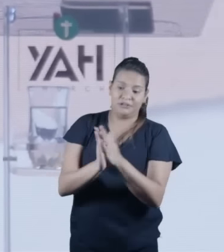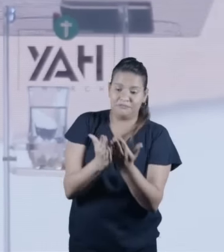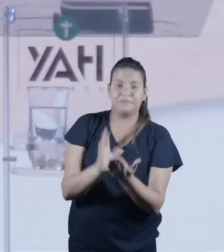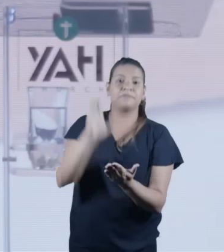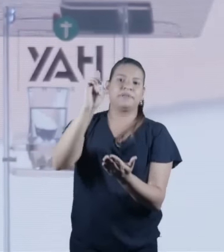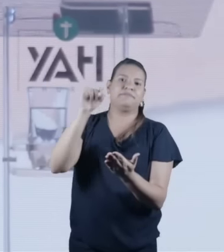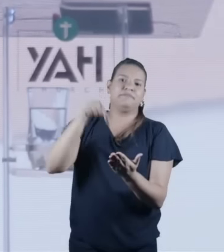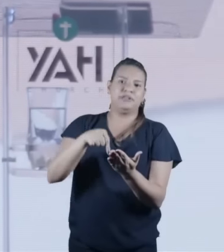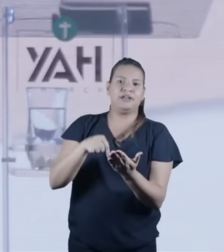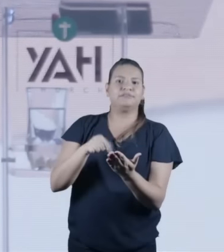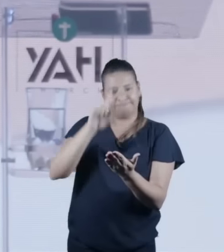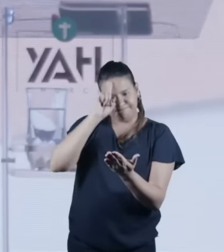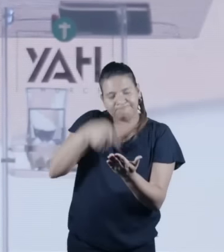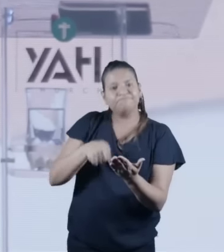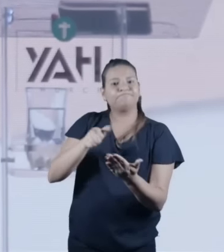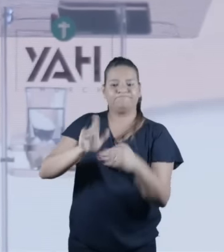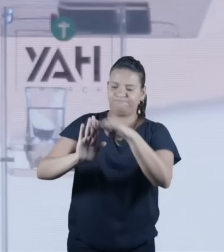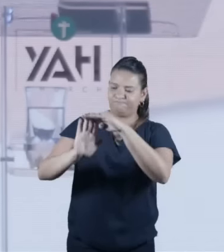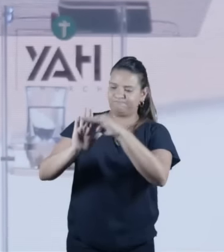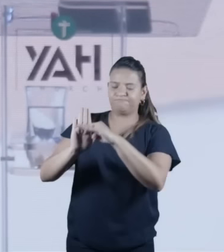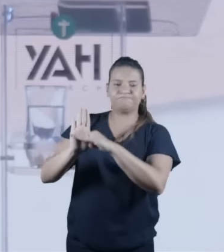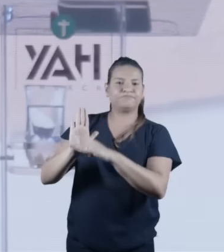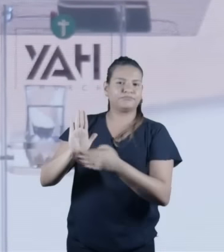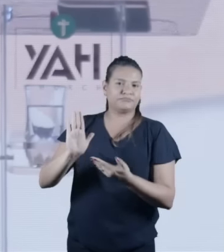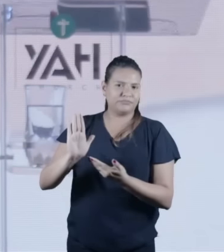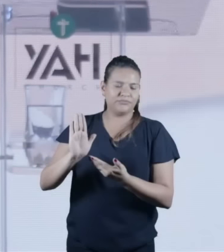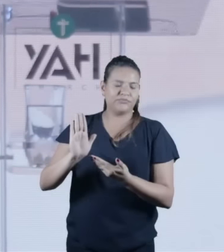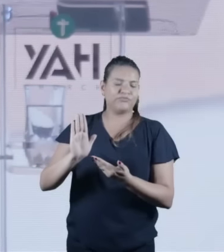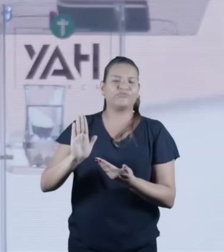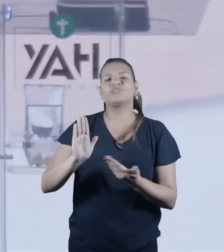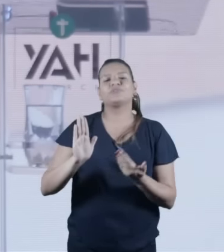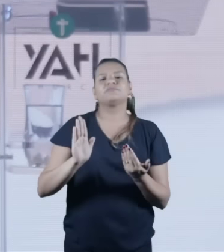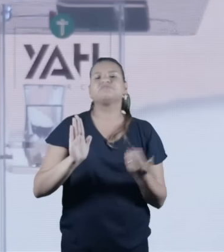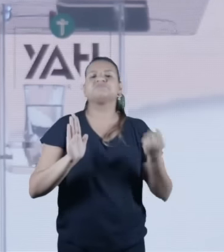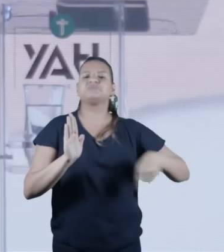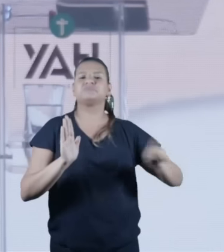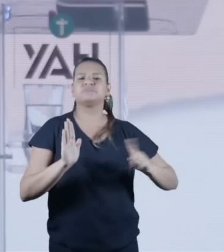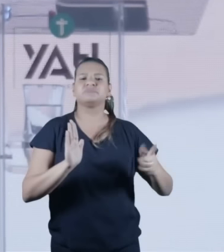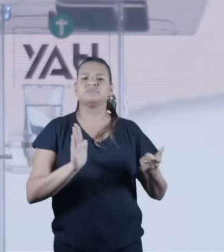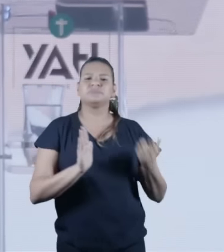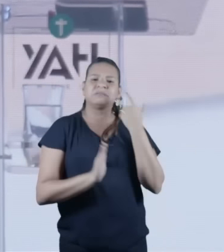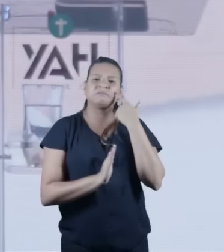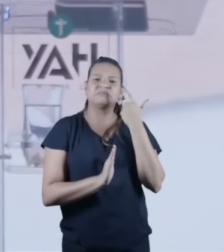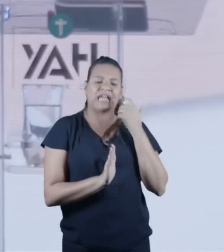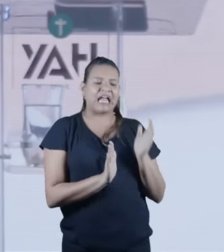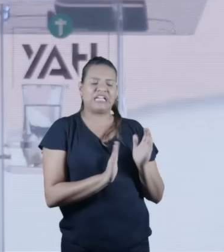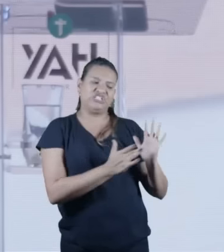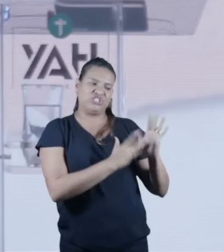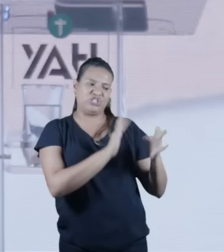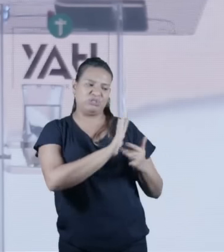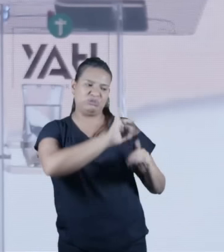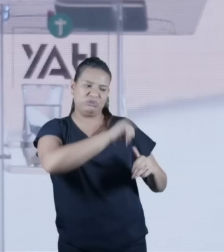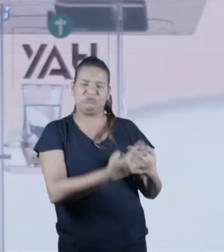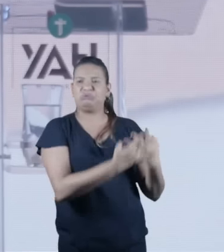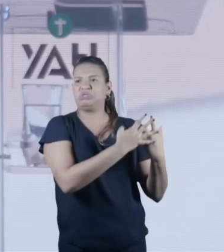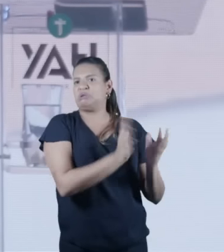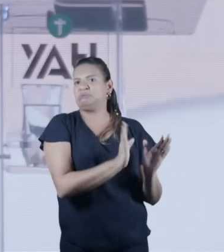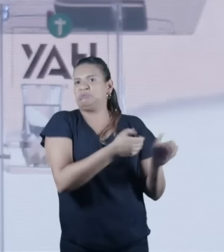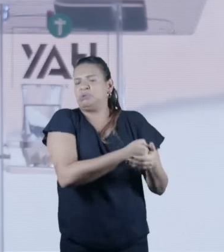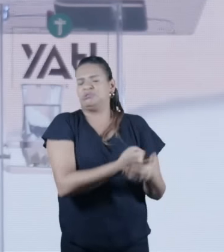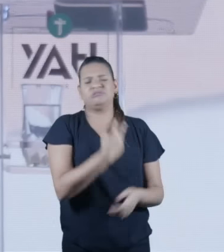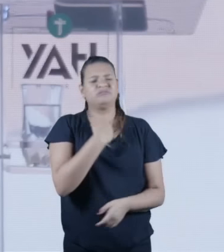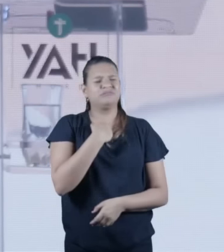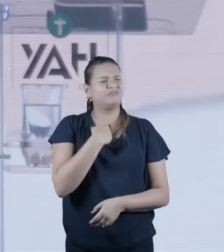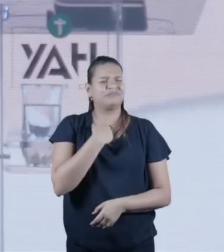Testamento, não tem intenção nenhuma de esconder o lado judaico de Jesus e dos seus discípulos. Se isso foi